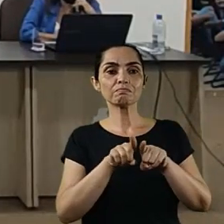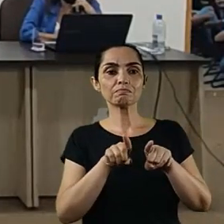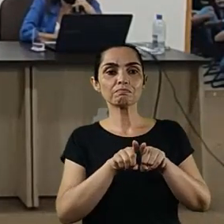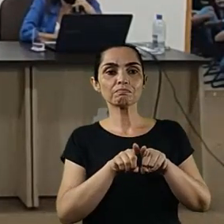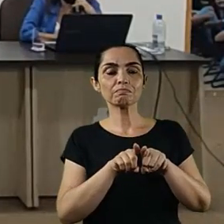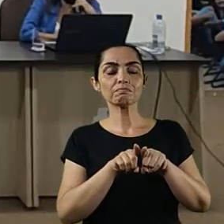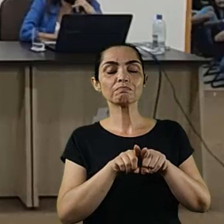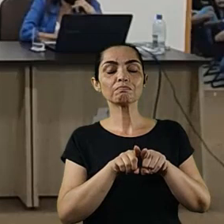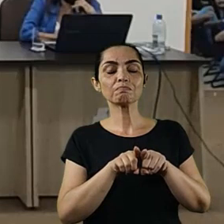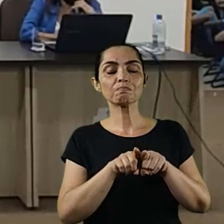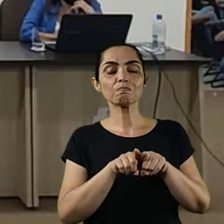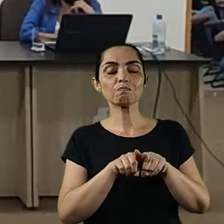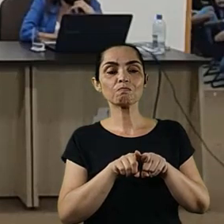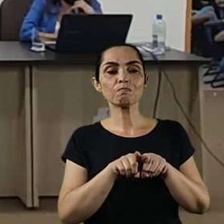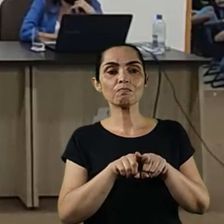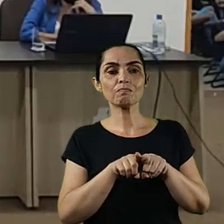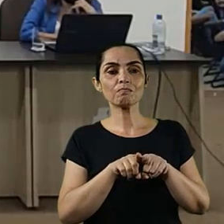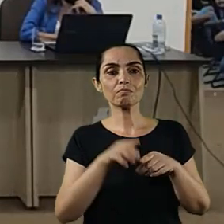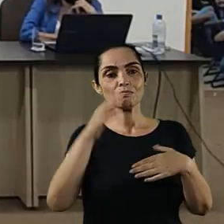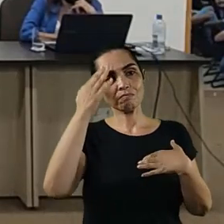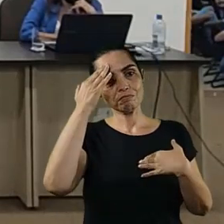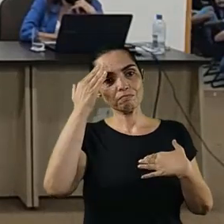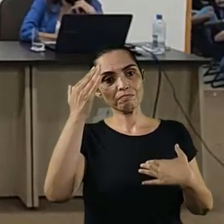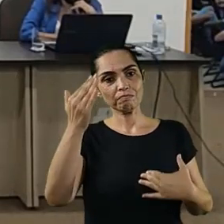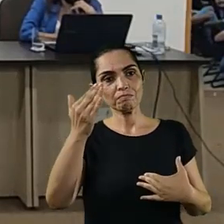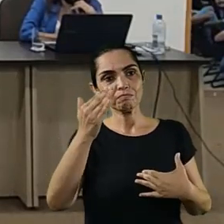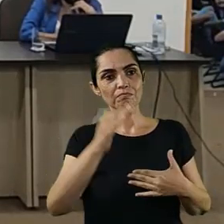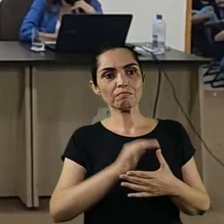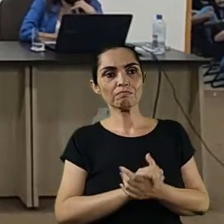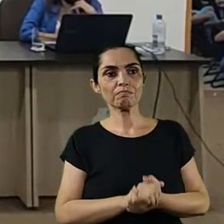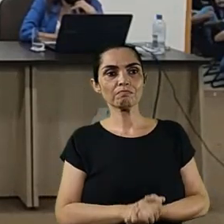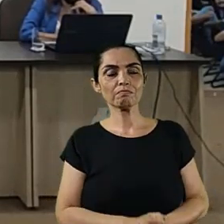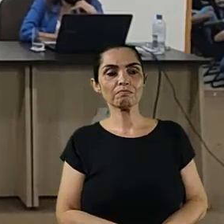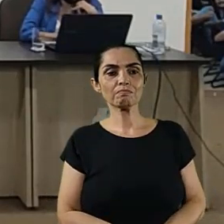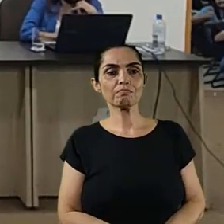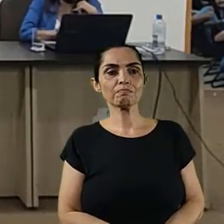imediatas desta. Muito obrigada.